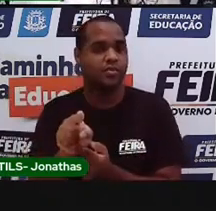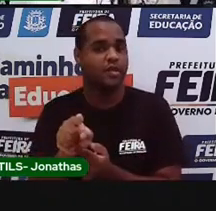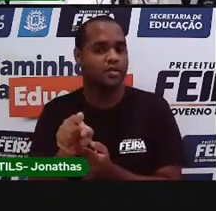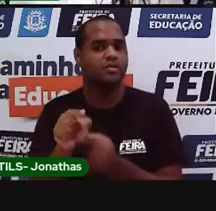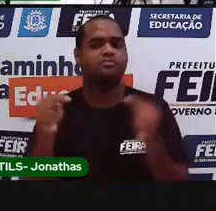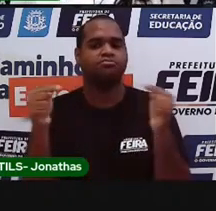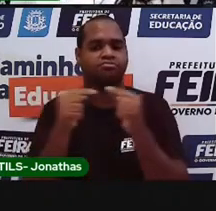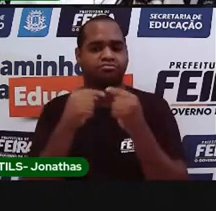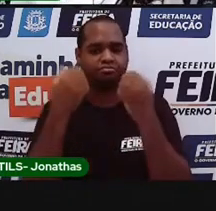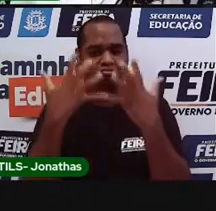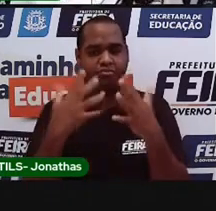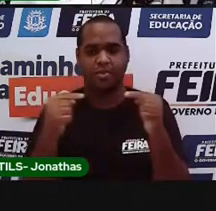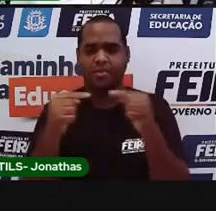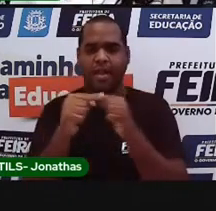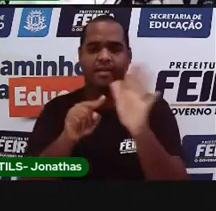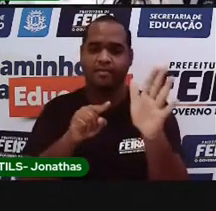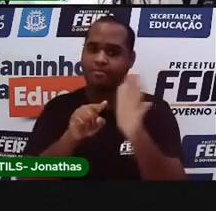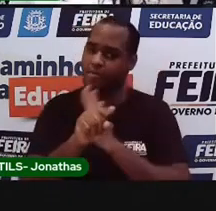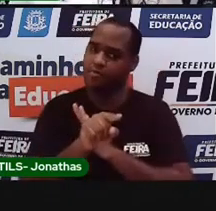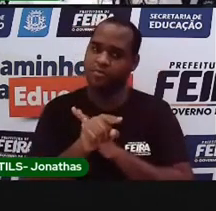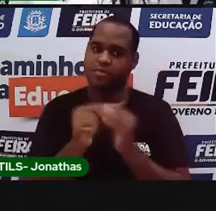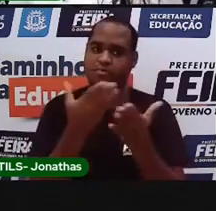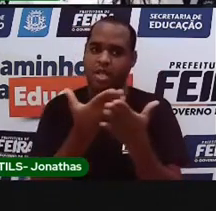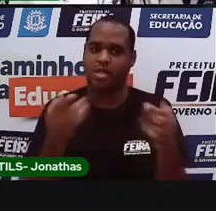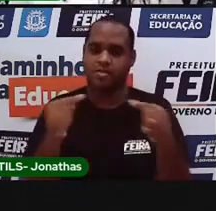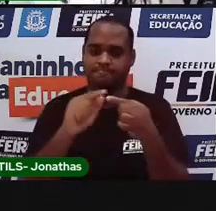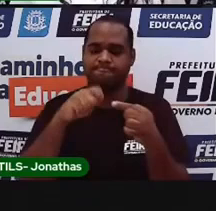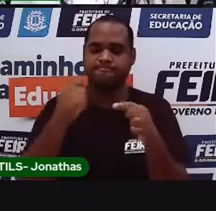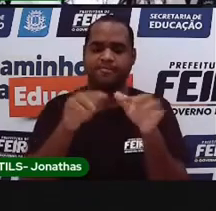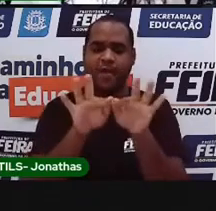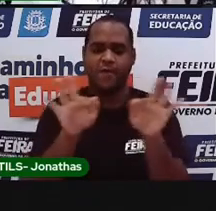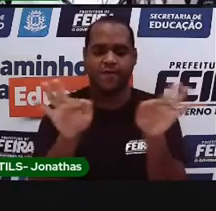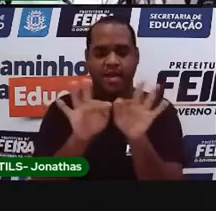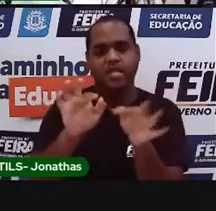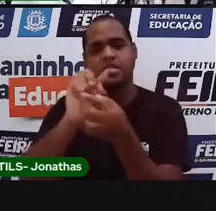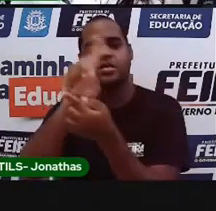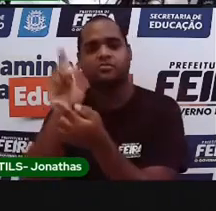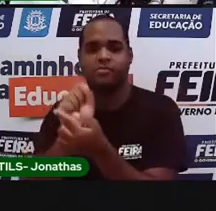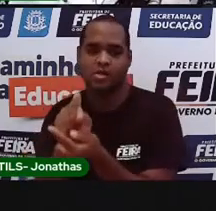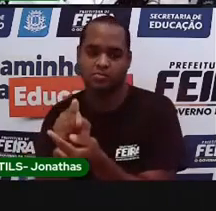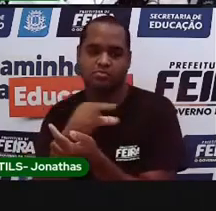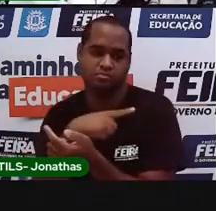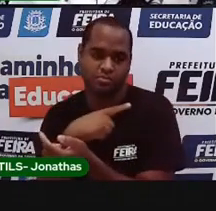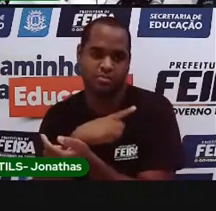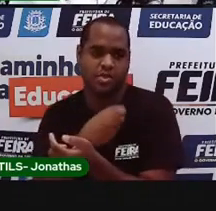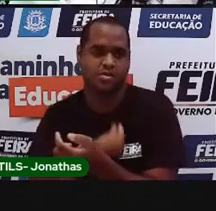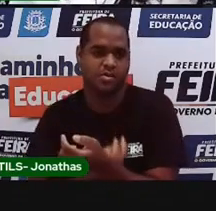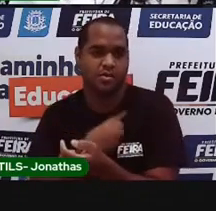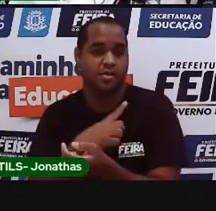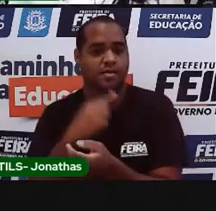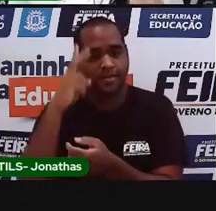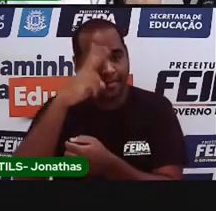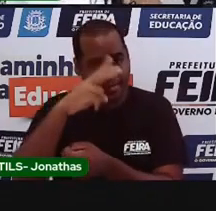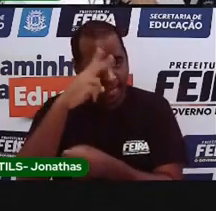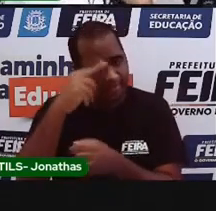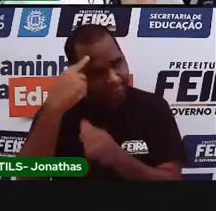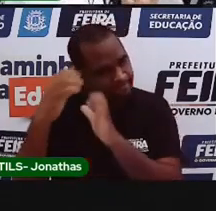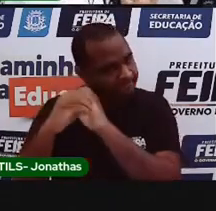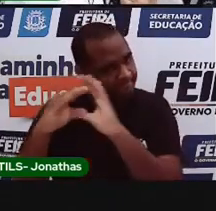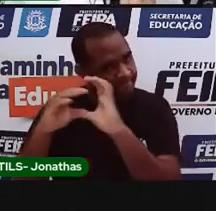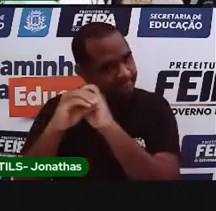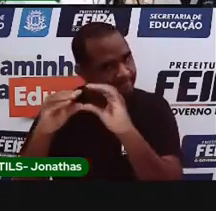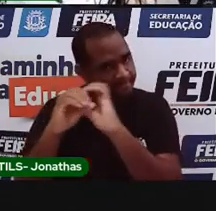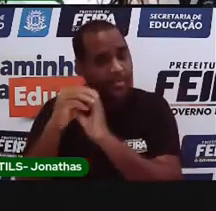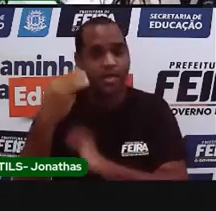Ele indica perguntas e é usado em frases interrogativas. Lembra aí da adivinha? A pró fez